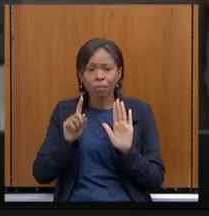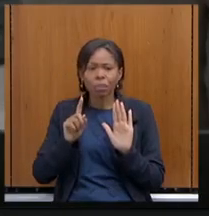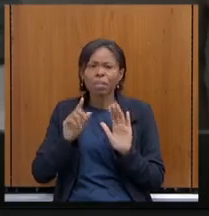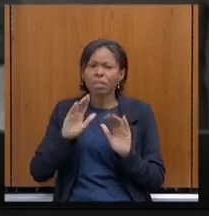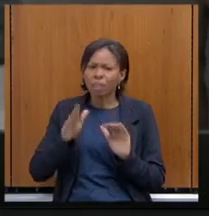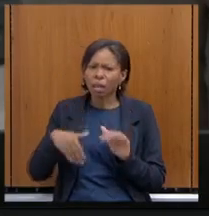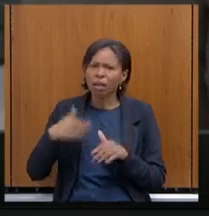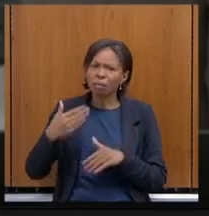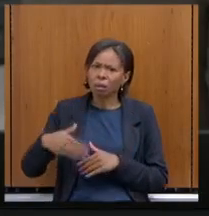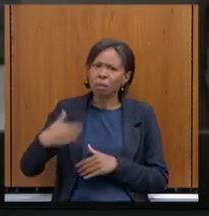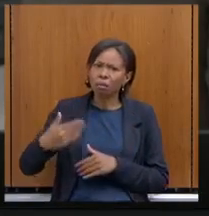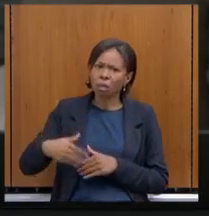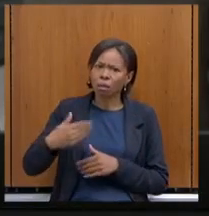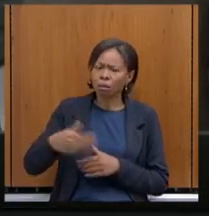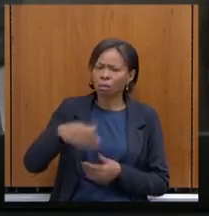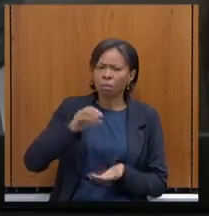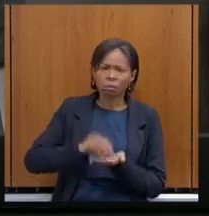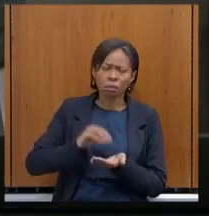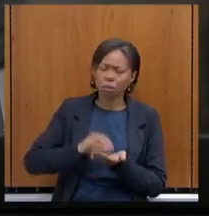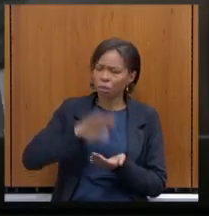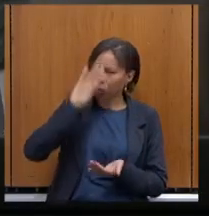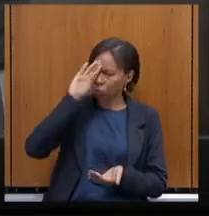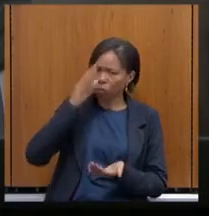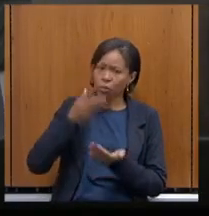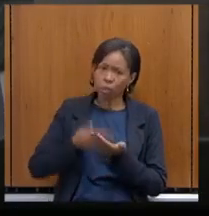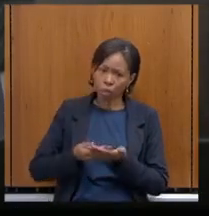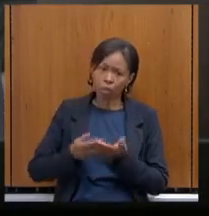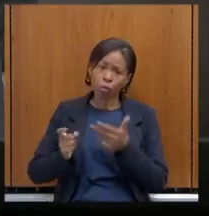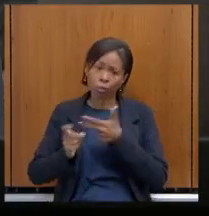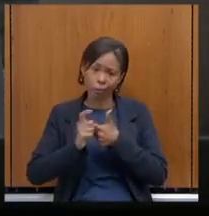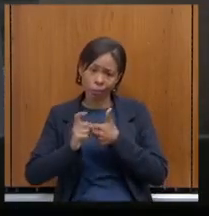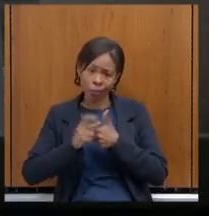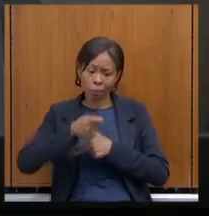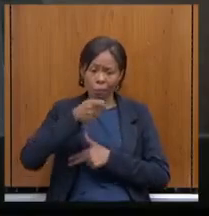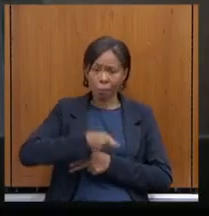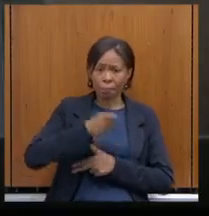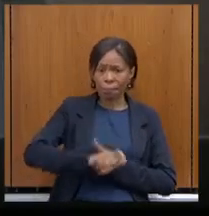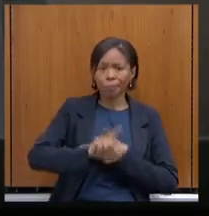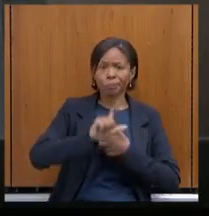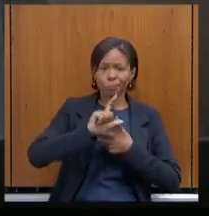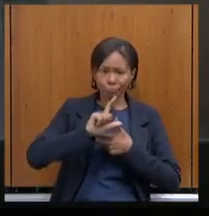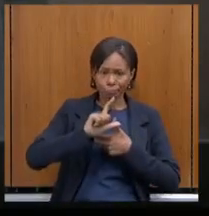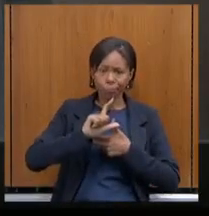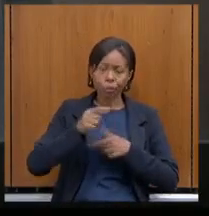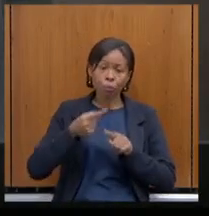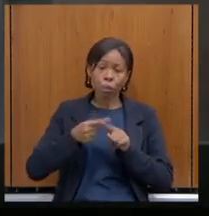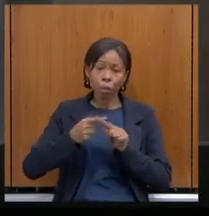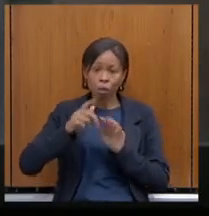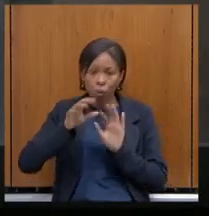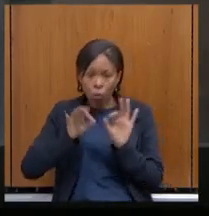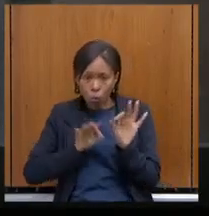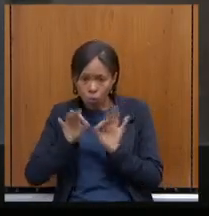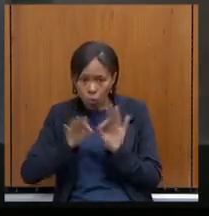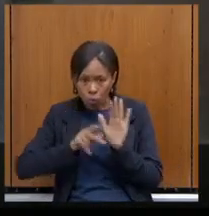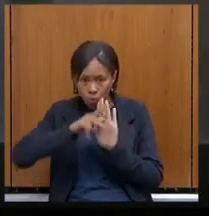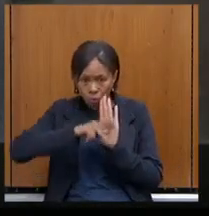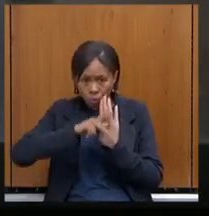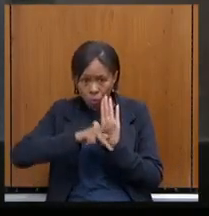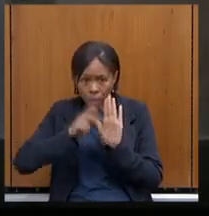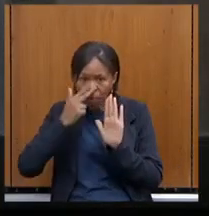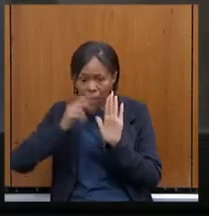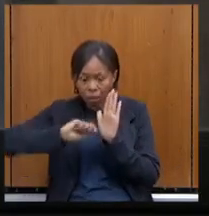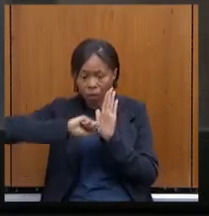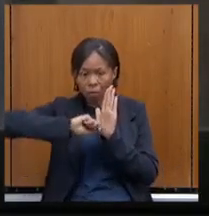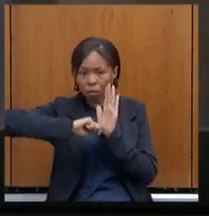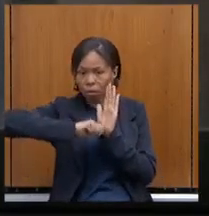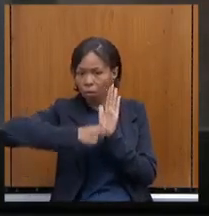impostas pelo Executivo ao Legislativo. porque o plano é um segredo guardado às sete